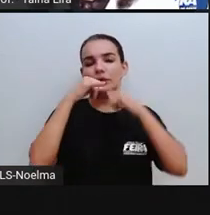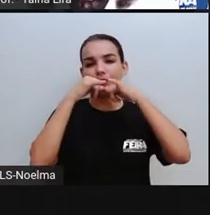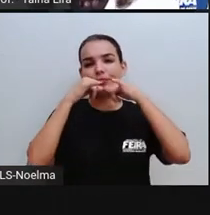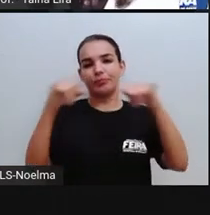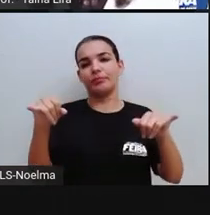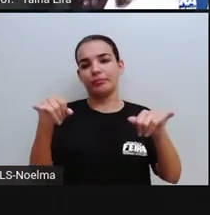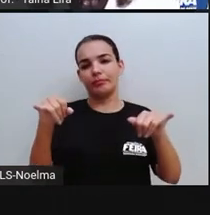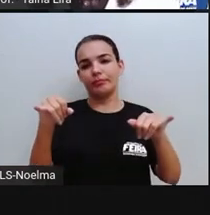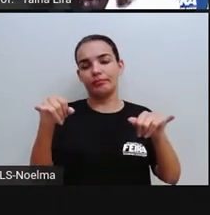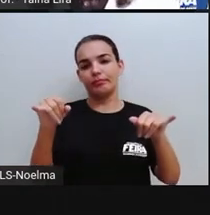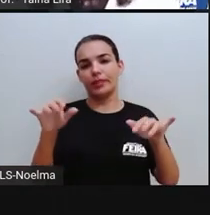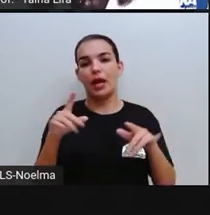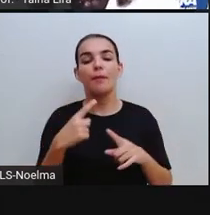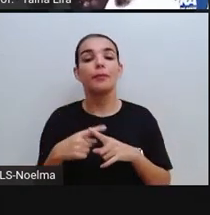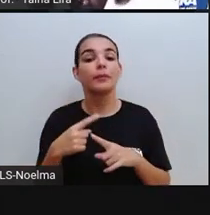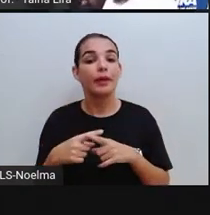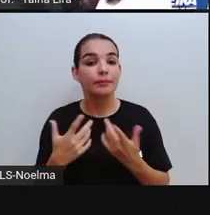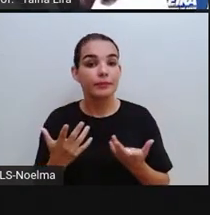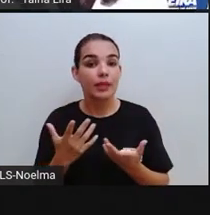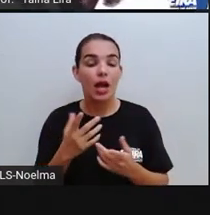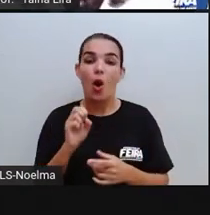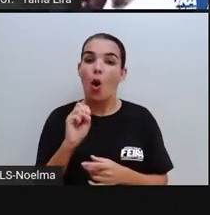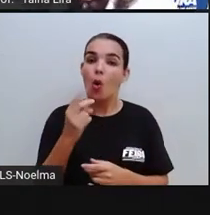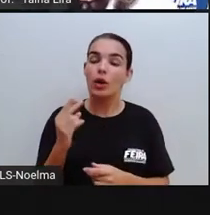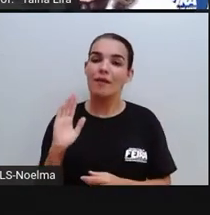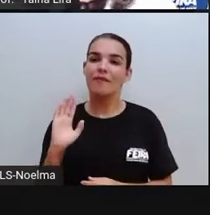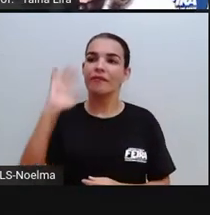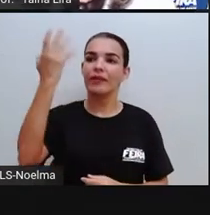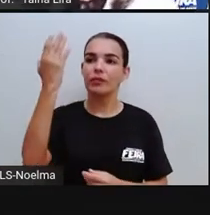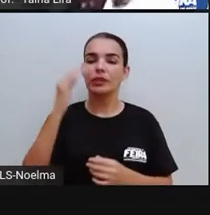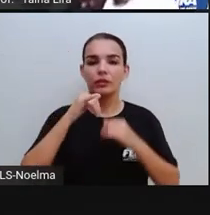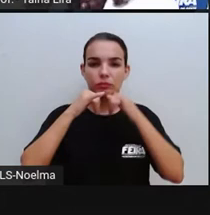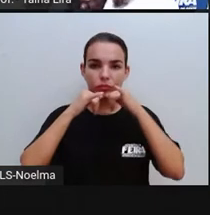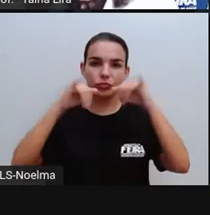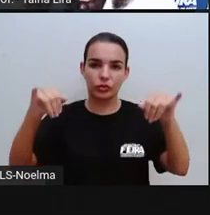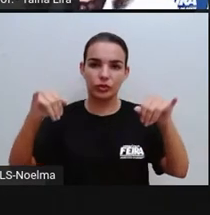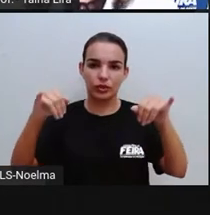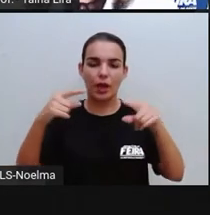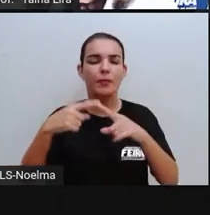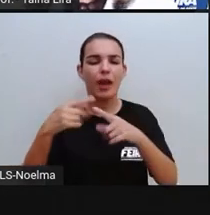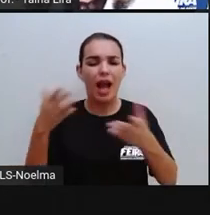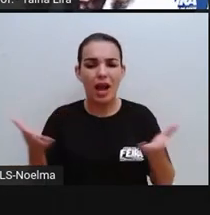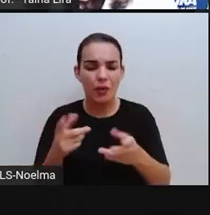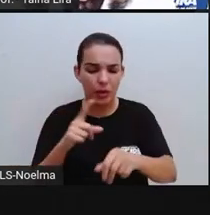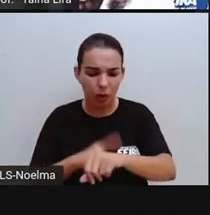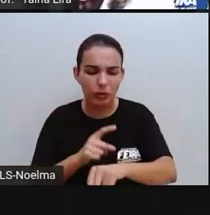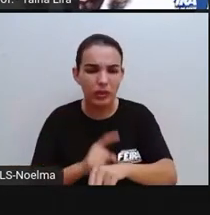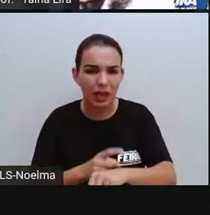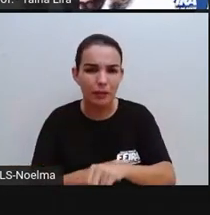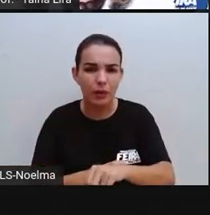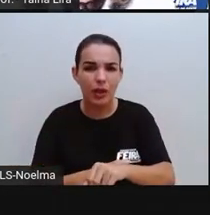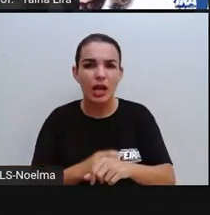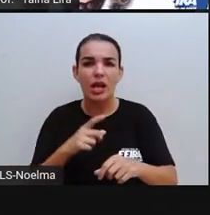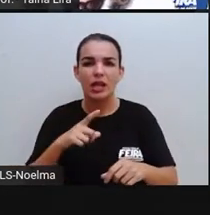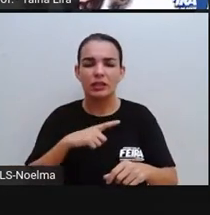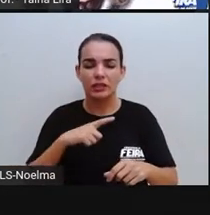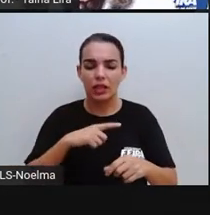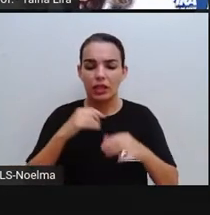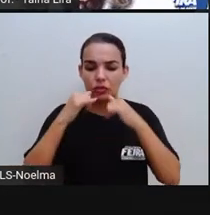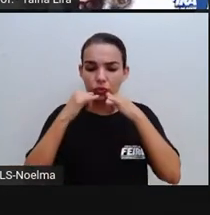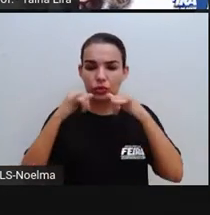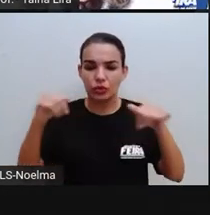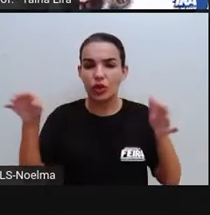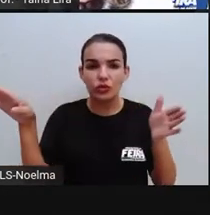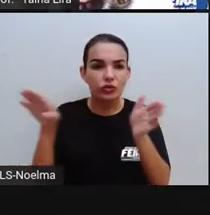tá bom? Porque, Pró, nessa era, onde as notícias chegam mais rápido, onde as notícias